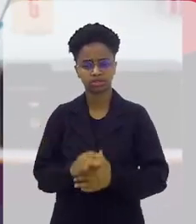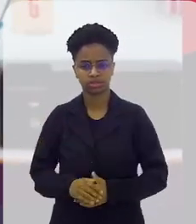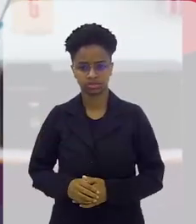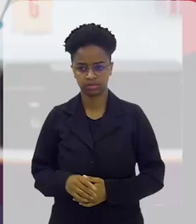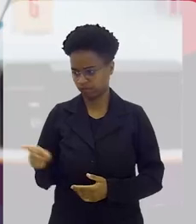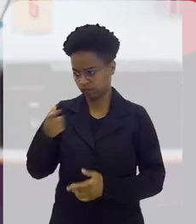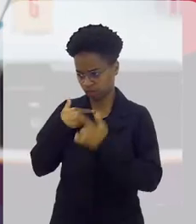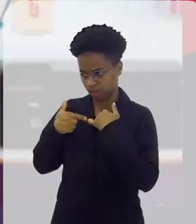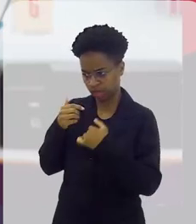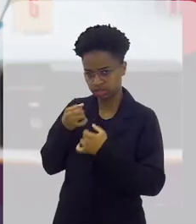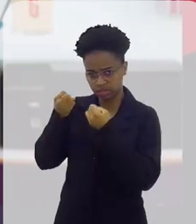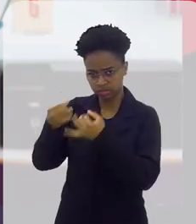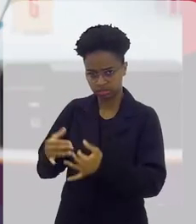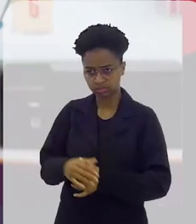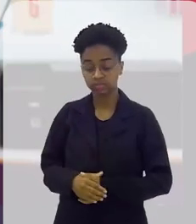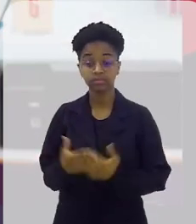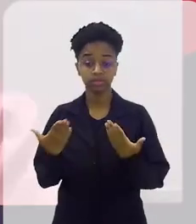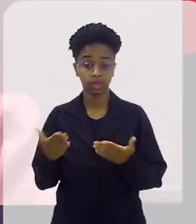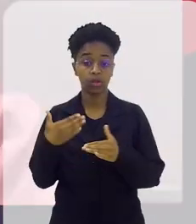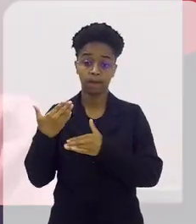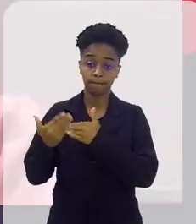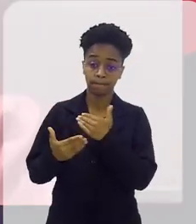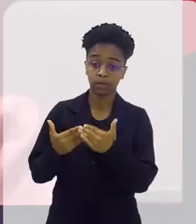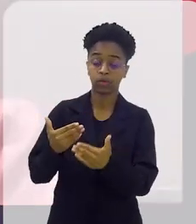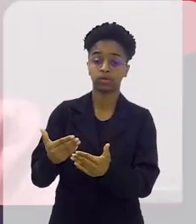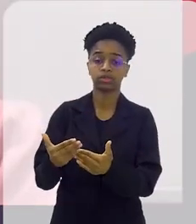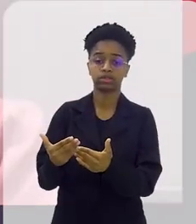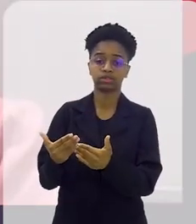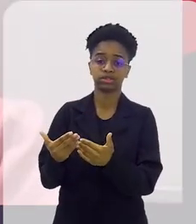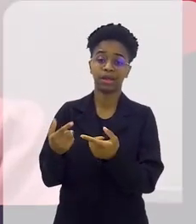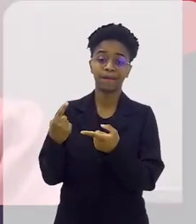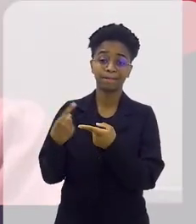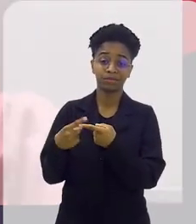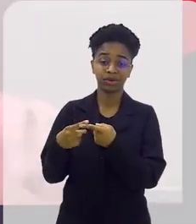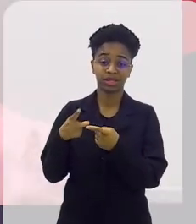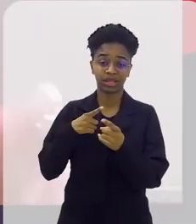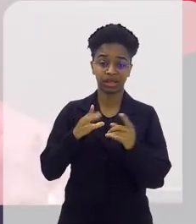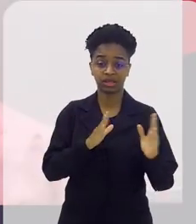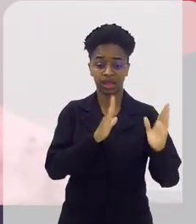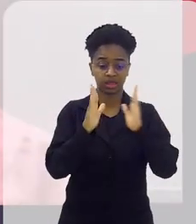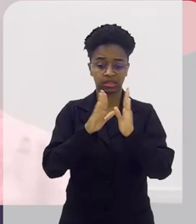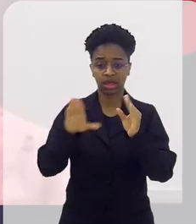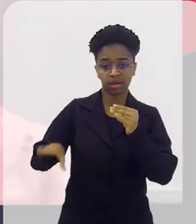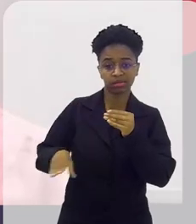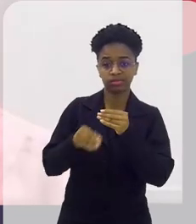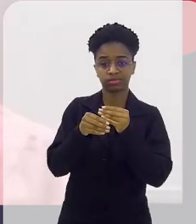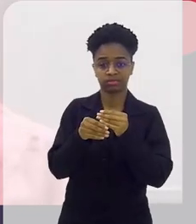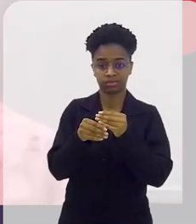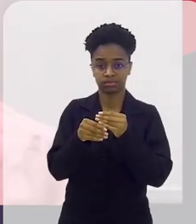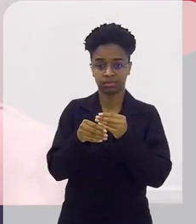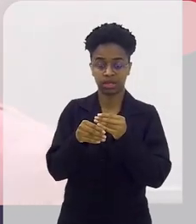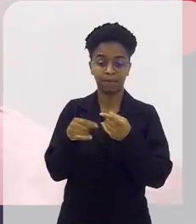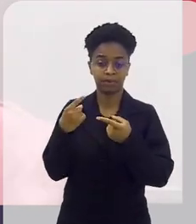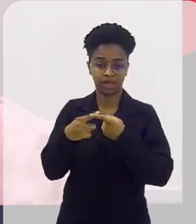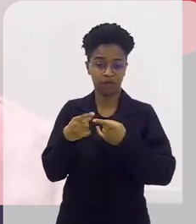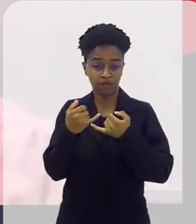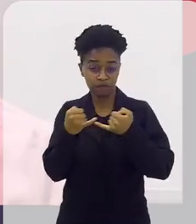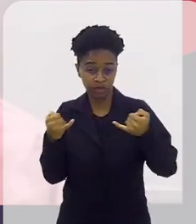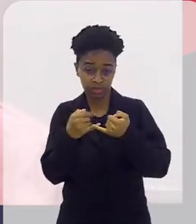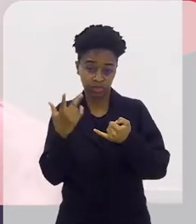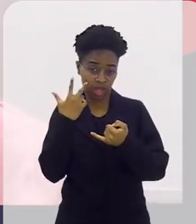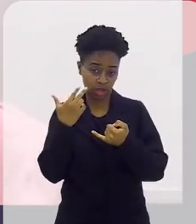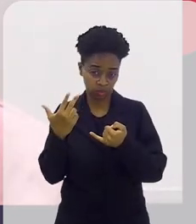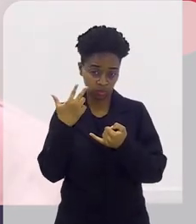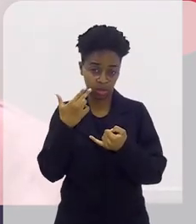Laysa, quer falar um pouquinho sobre isso? Então, o processo em si, é porque é uma etapa a mais, né? Além da rota de